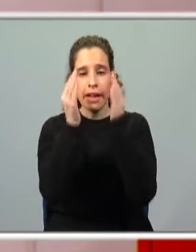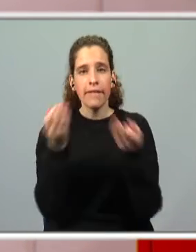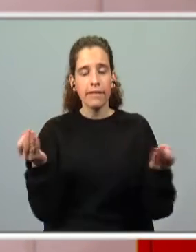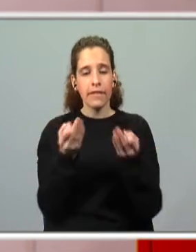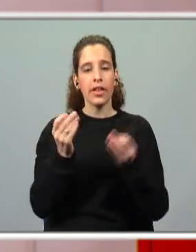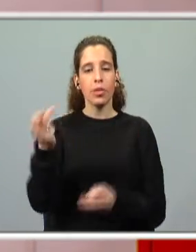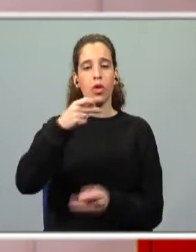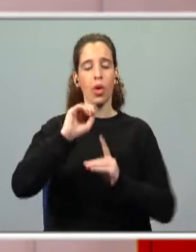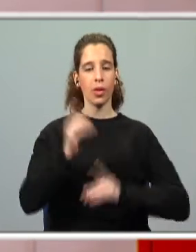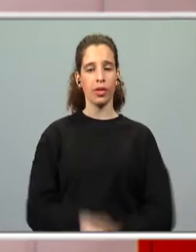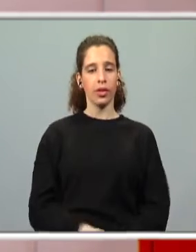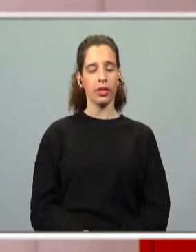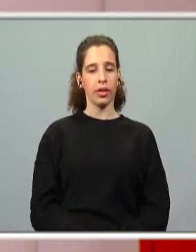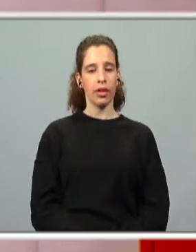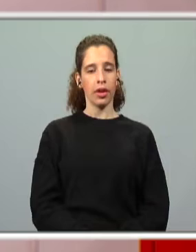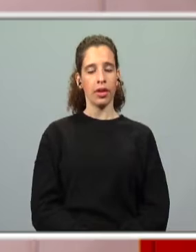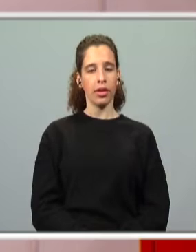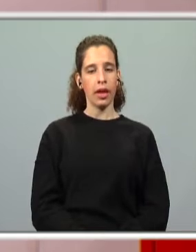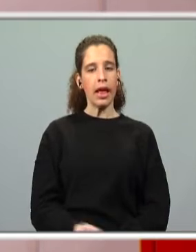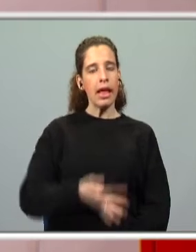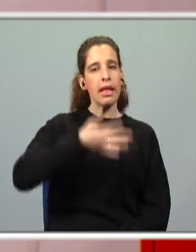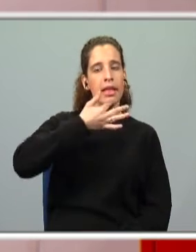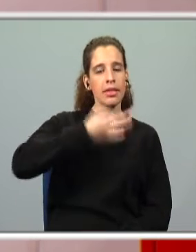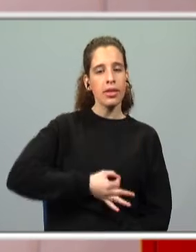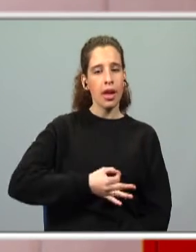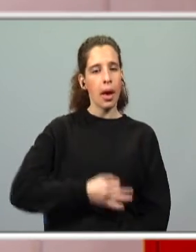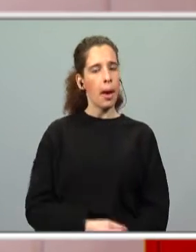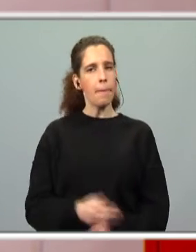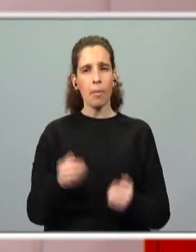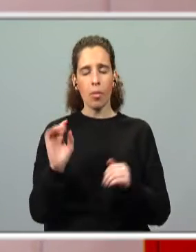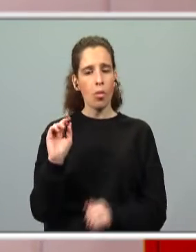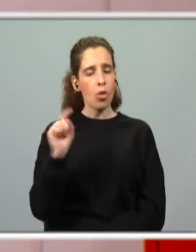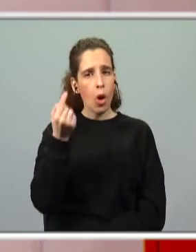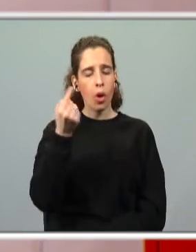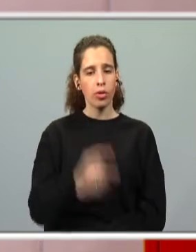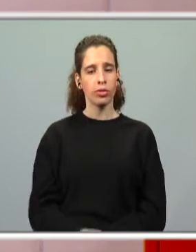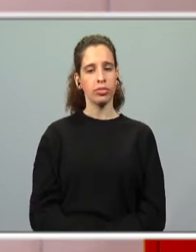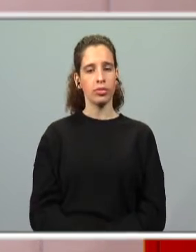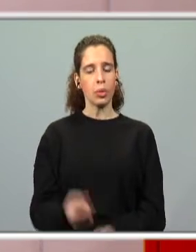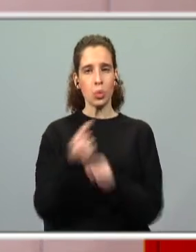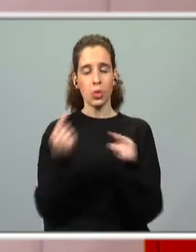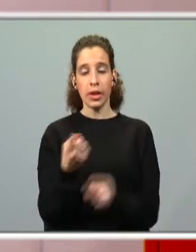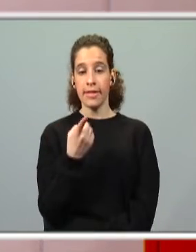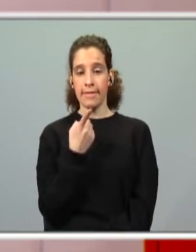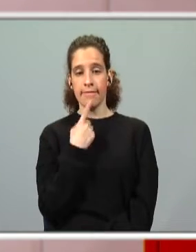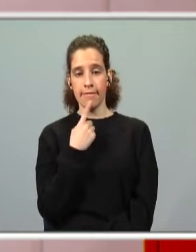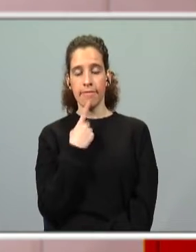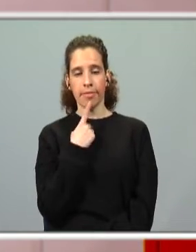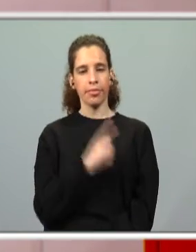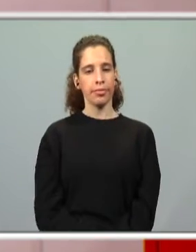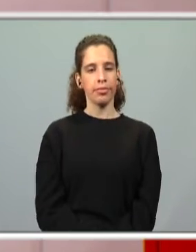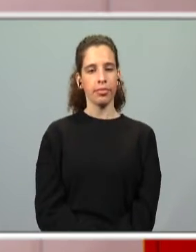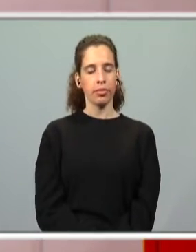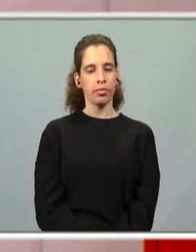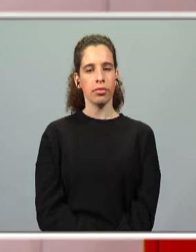aconteceu? O quê? Logo, acertámos imediatamente. Por quê? Já tínhamos percebido. Por isso, já sabem,